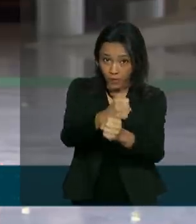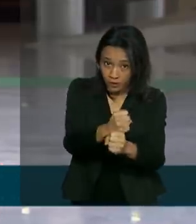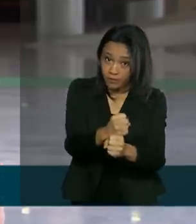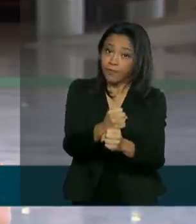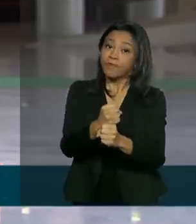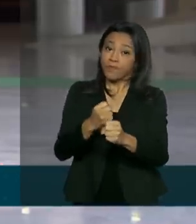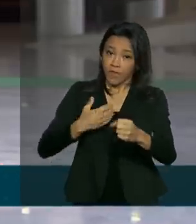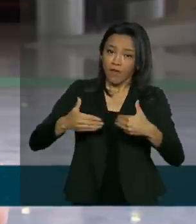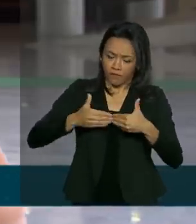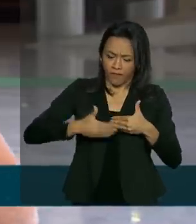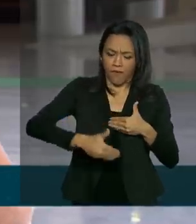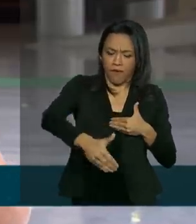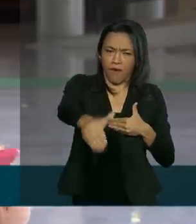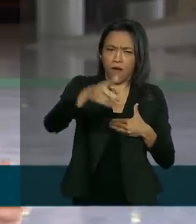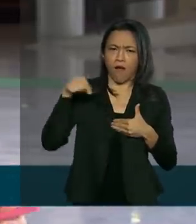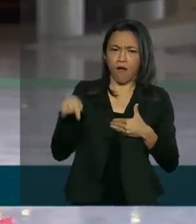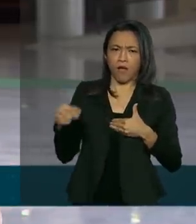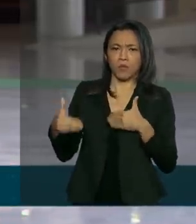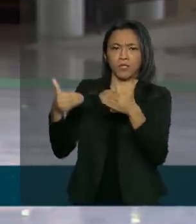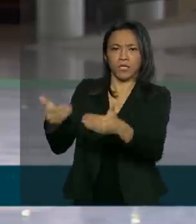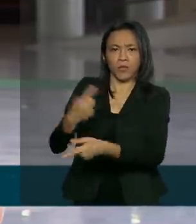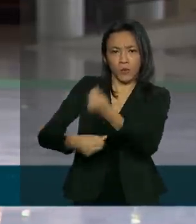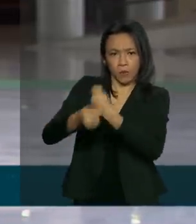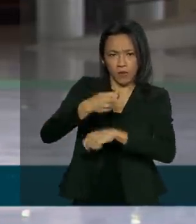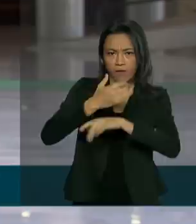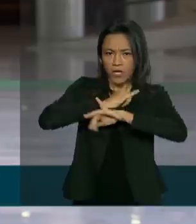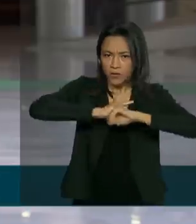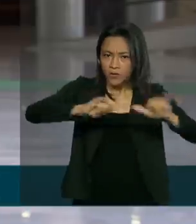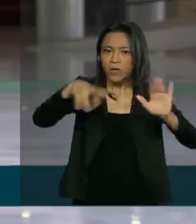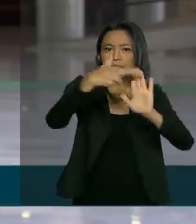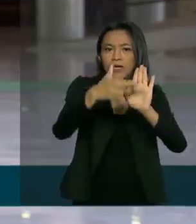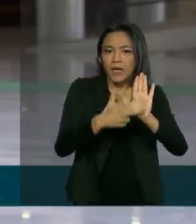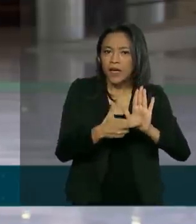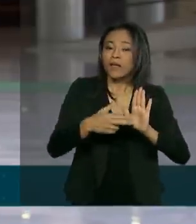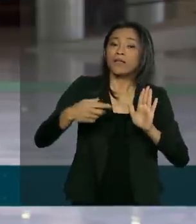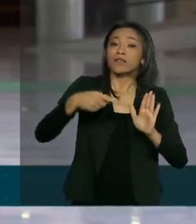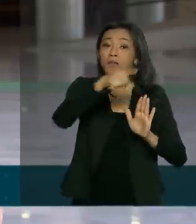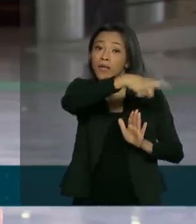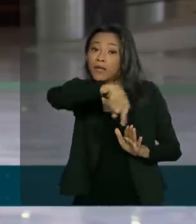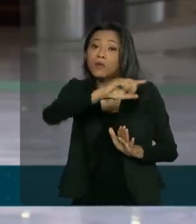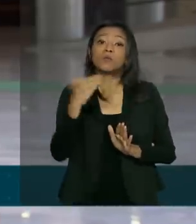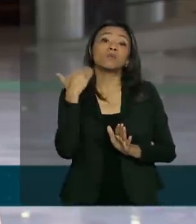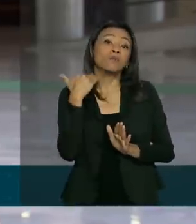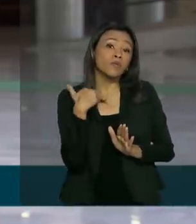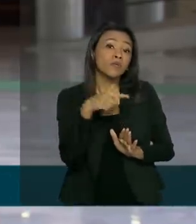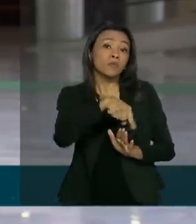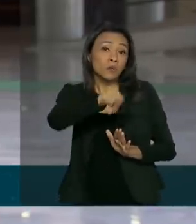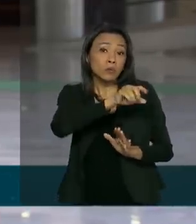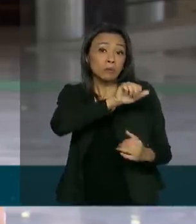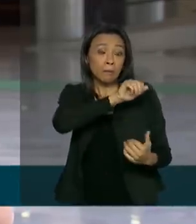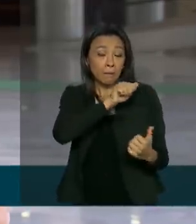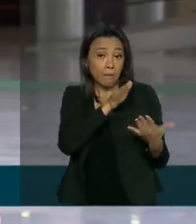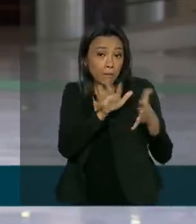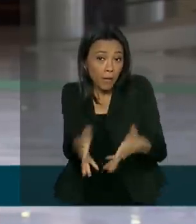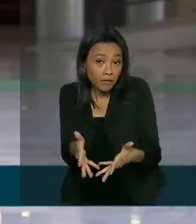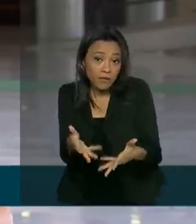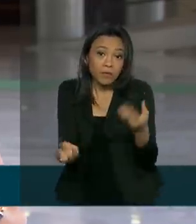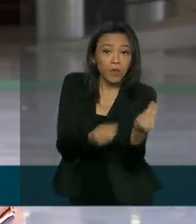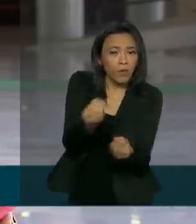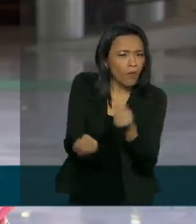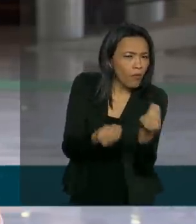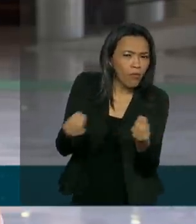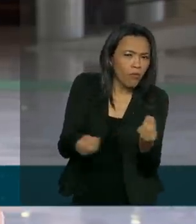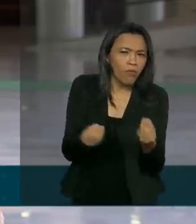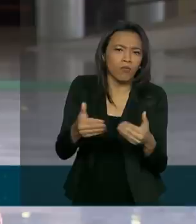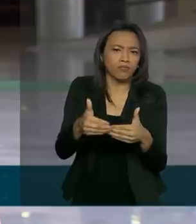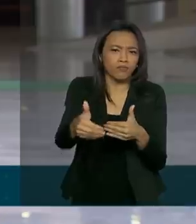divulgar ali as regras para que as instituições financeiras participem desse programa emergencial de acesso a crédito, mas o importante é que